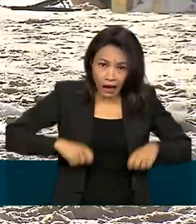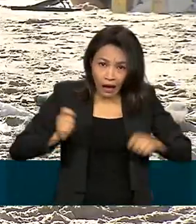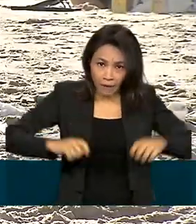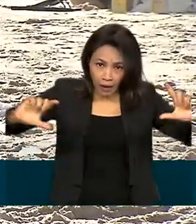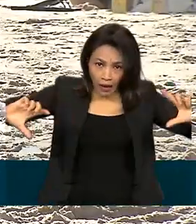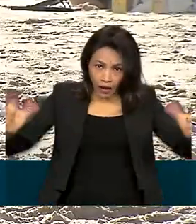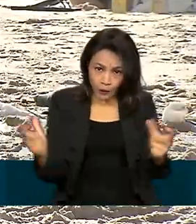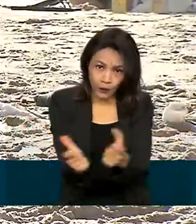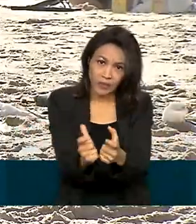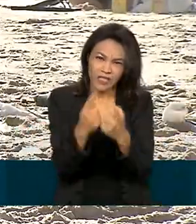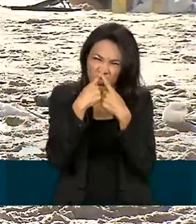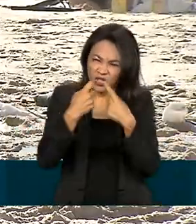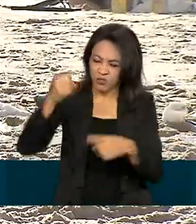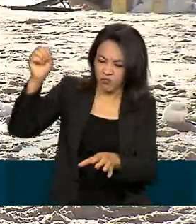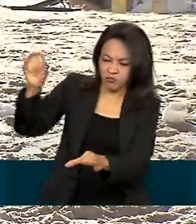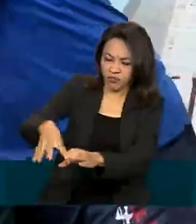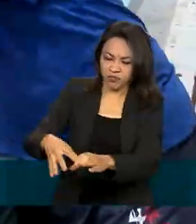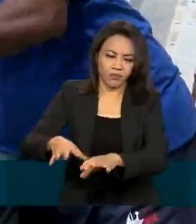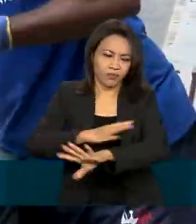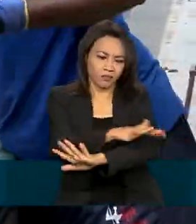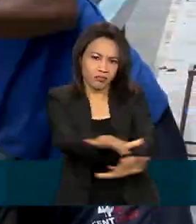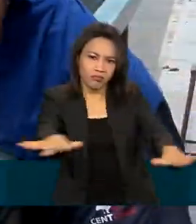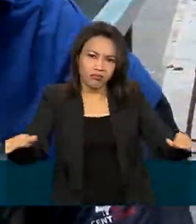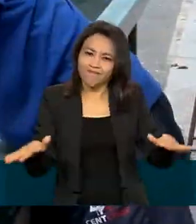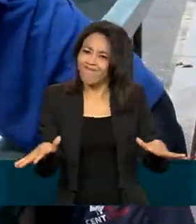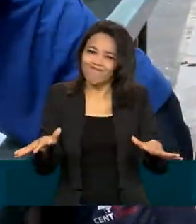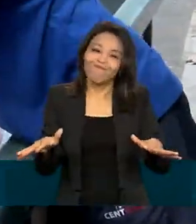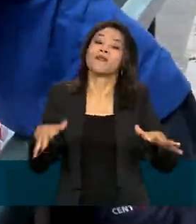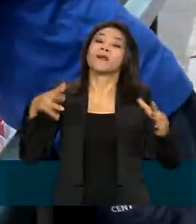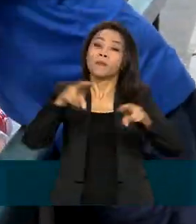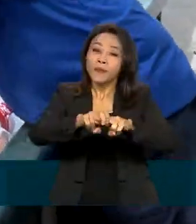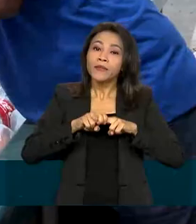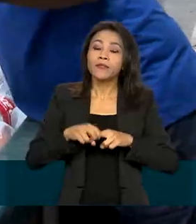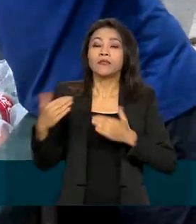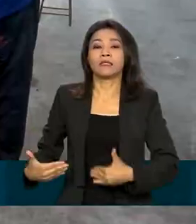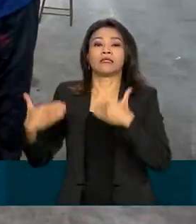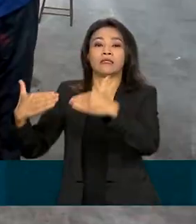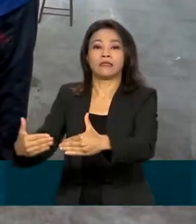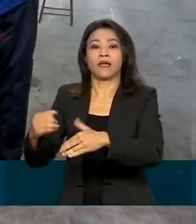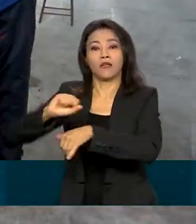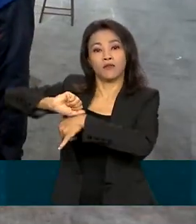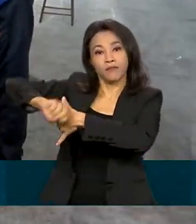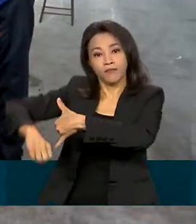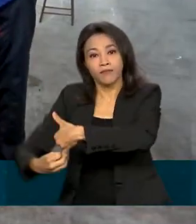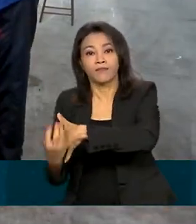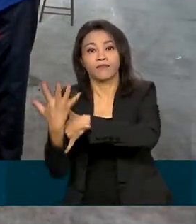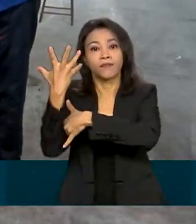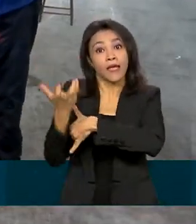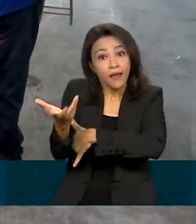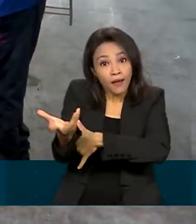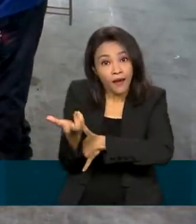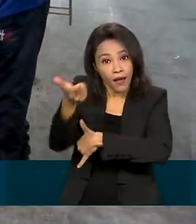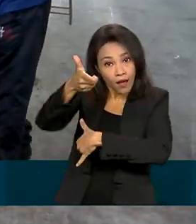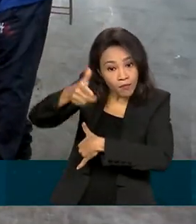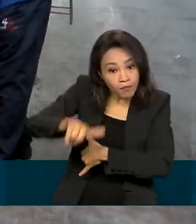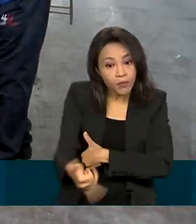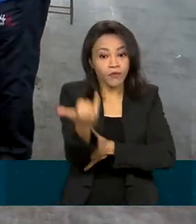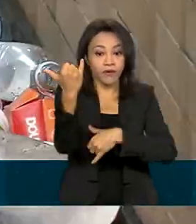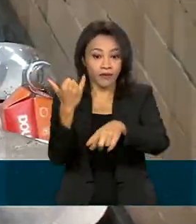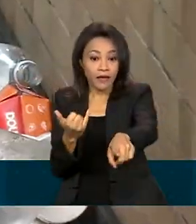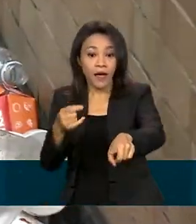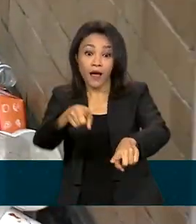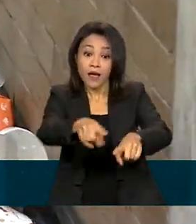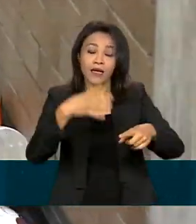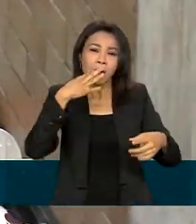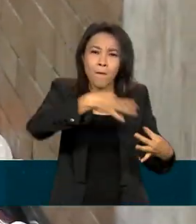reduzir a poluição ambiental. Por isso, o Ministério do Meio Ambiente quer aumentar o reaproveitamento do plástico